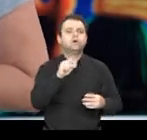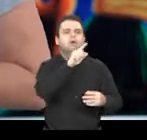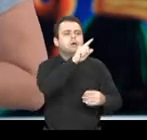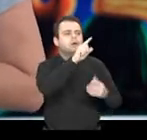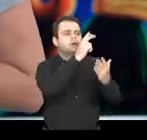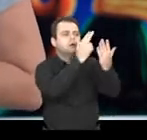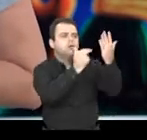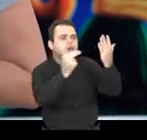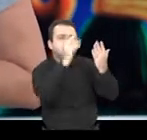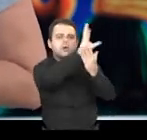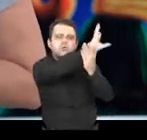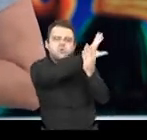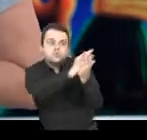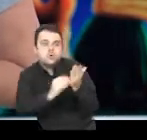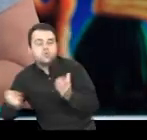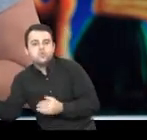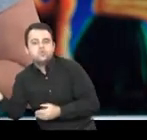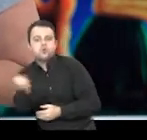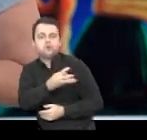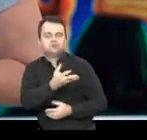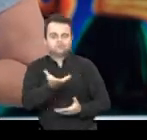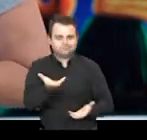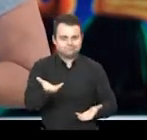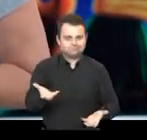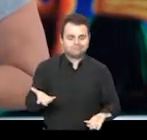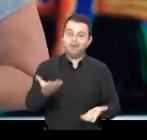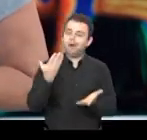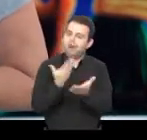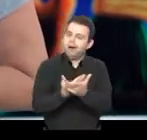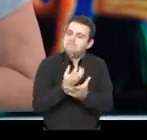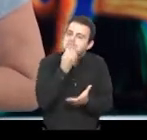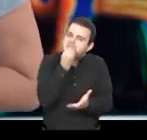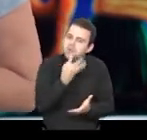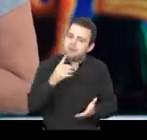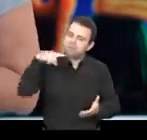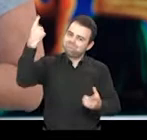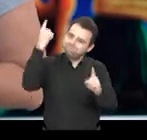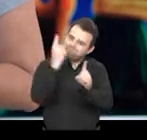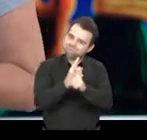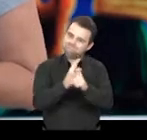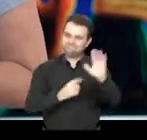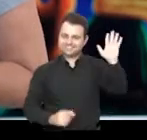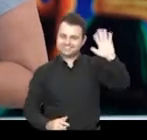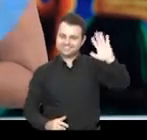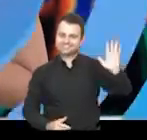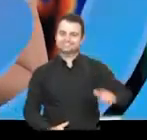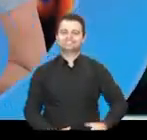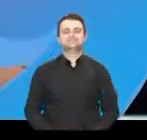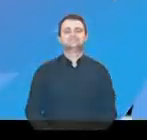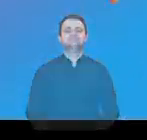releituras de obras de arte. Tenham uma boa aula e até mais!